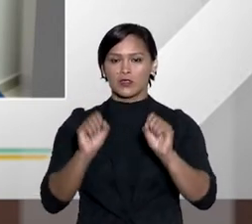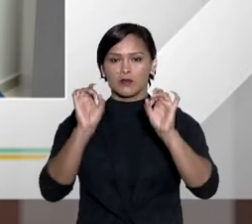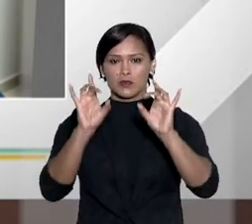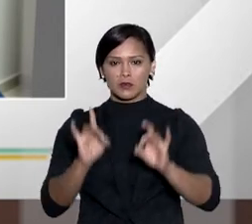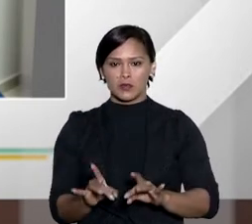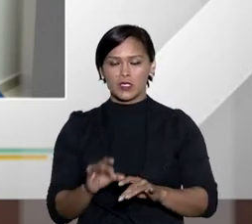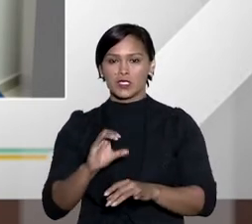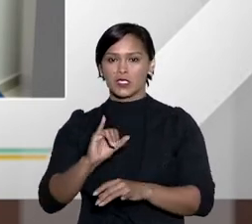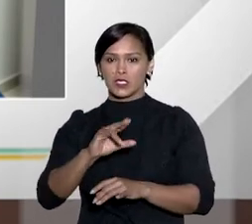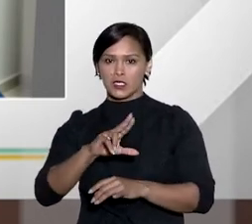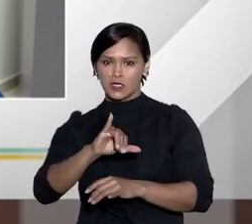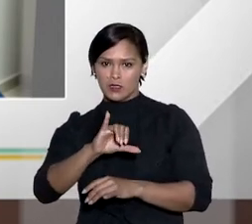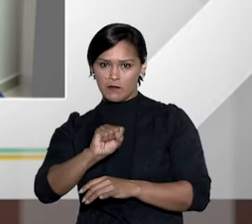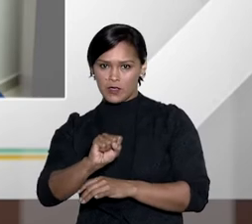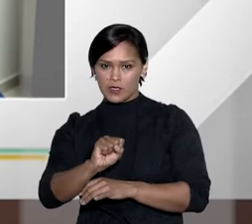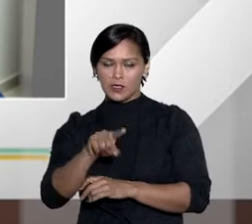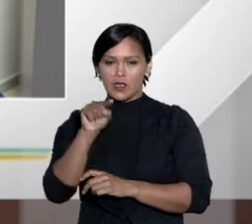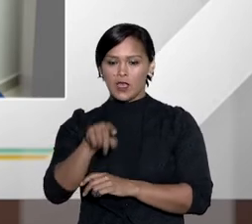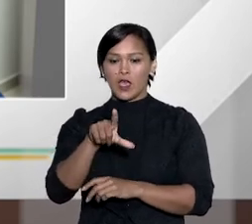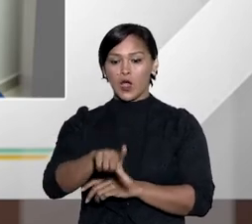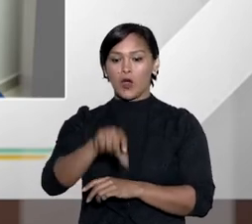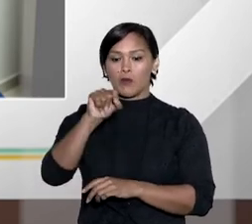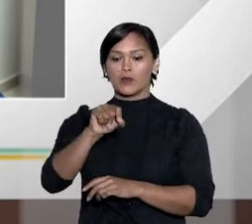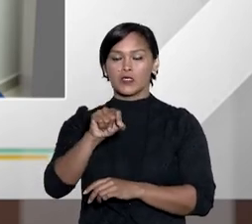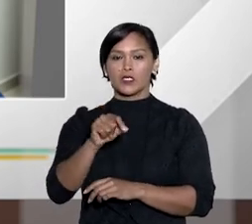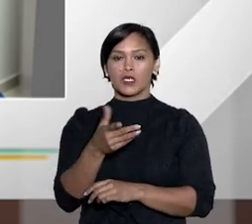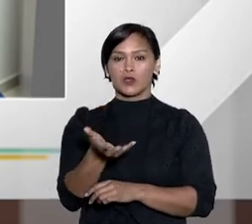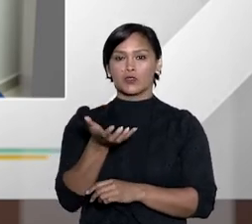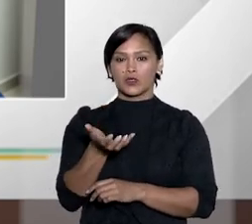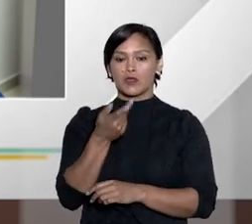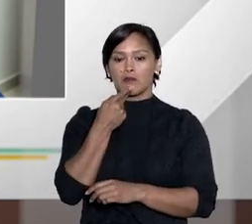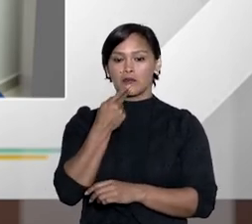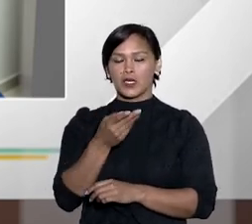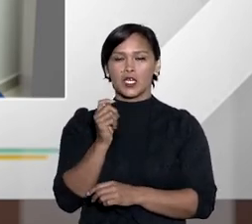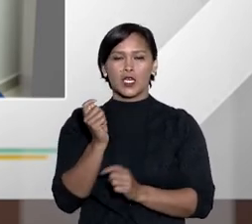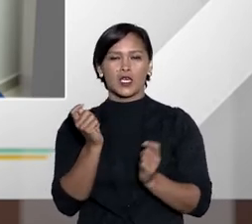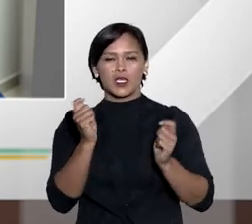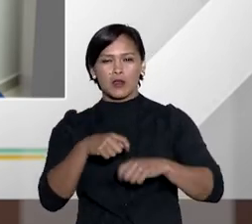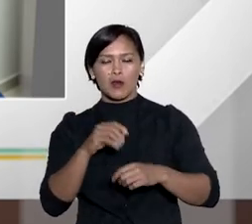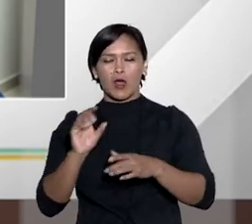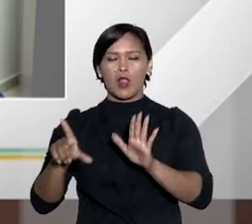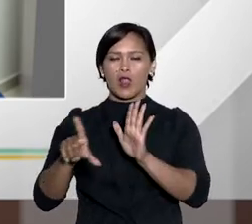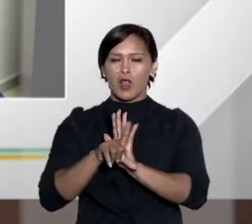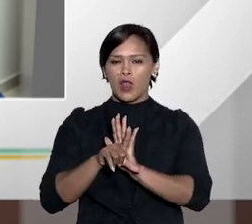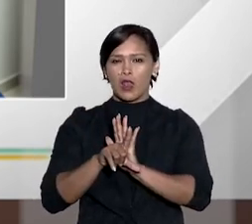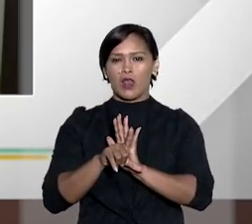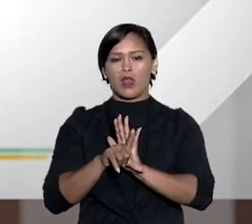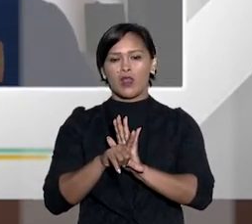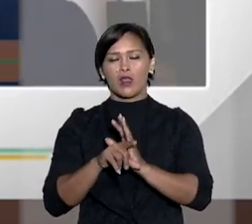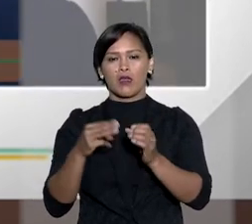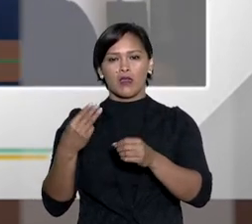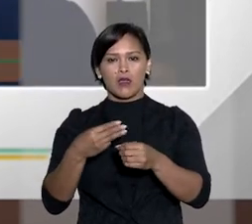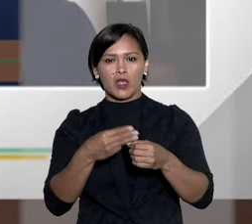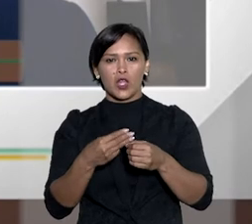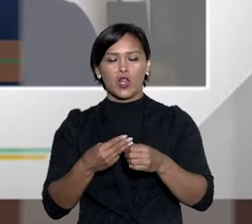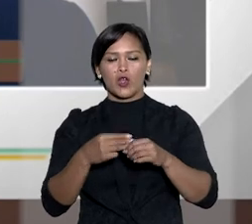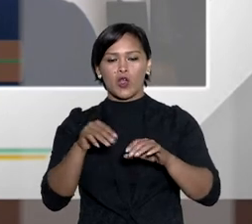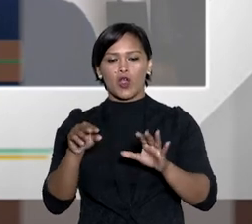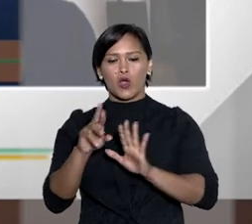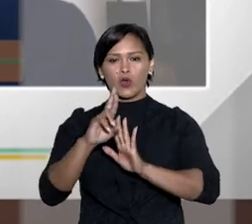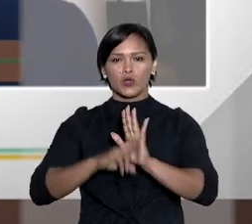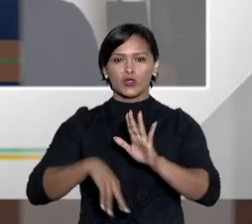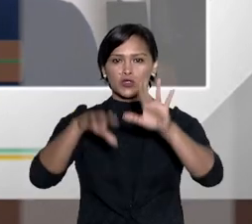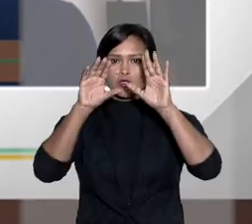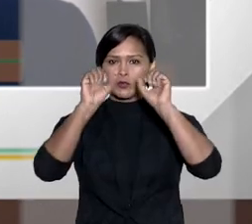O exercício do direito de ação no sistema dos juizados especiais cíveis é uma opção do autor. Assim, não